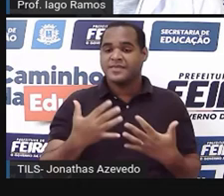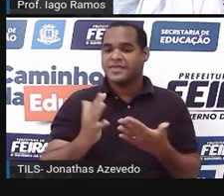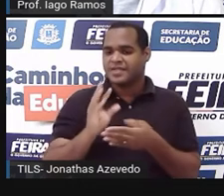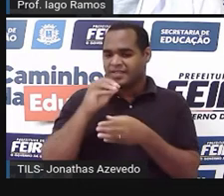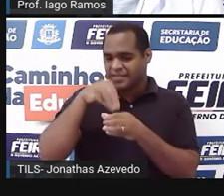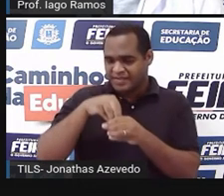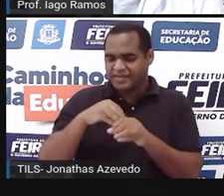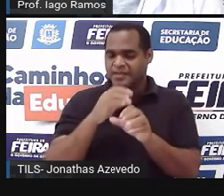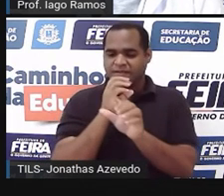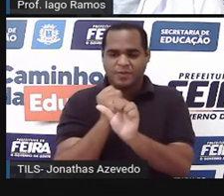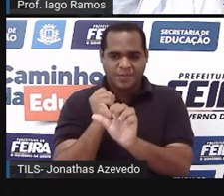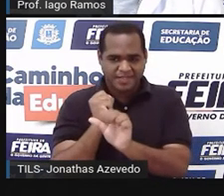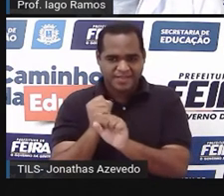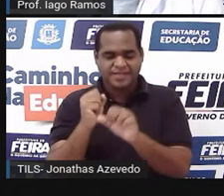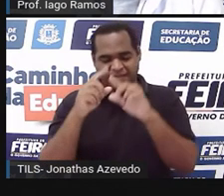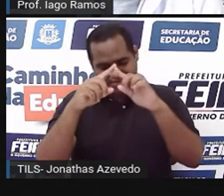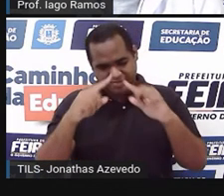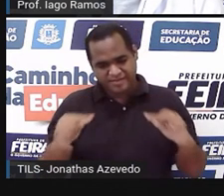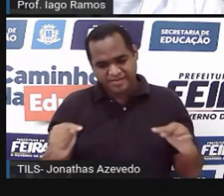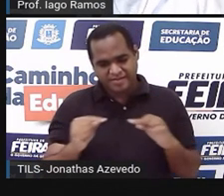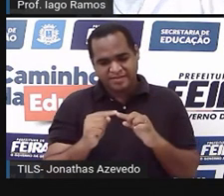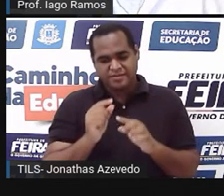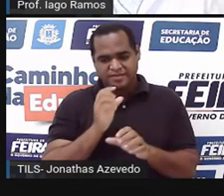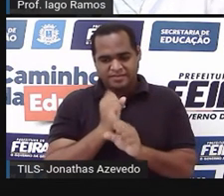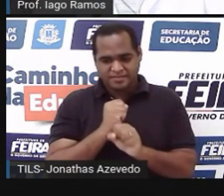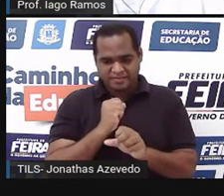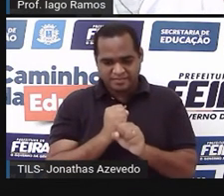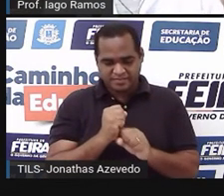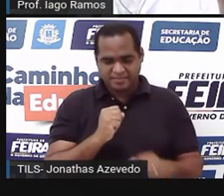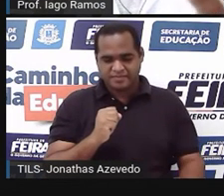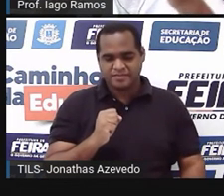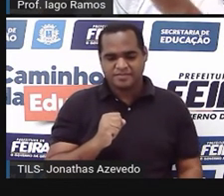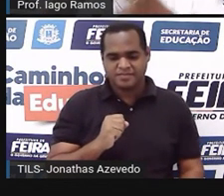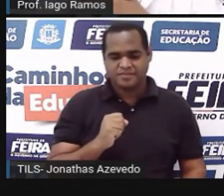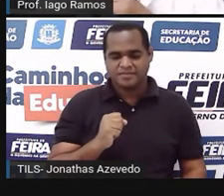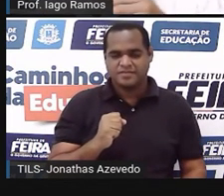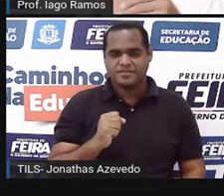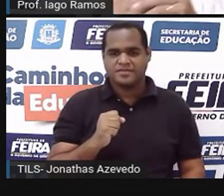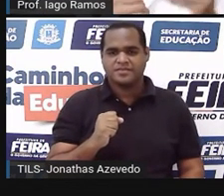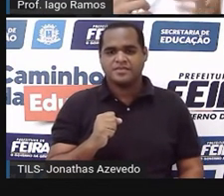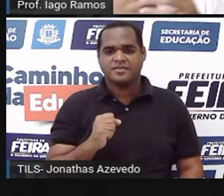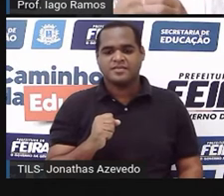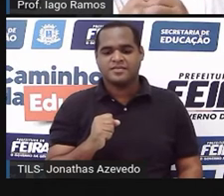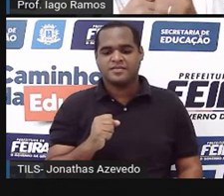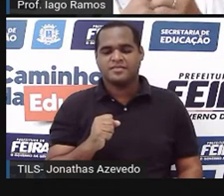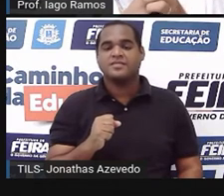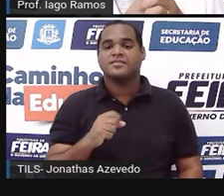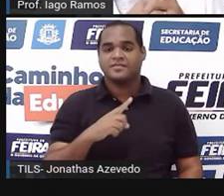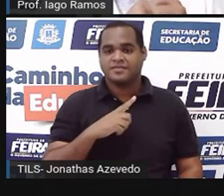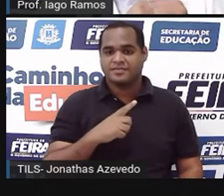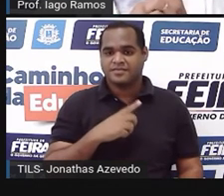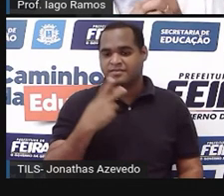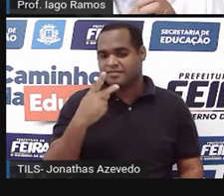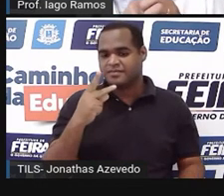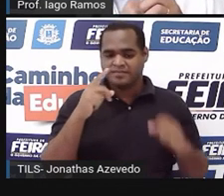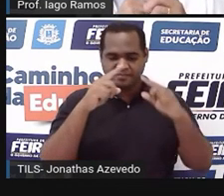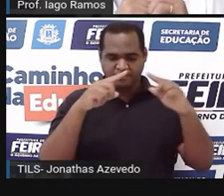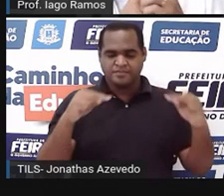dentro de cada triângulo? E o que é que você percebeu os resultados olhando para o resultado dos três?